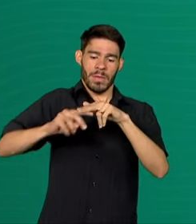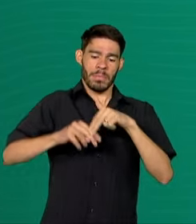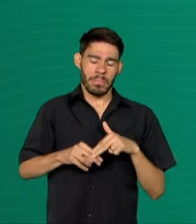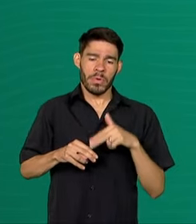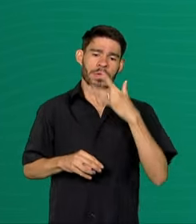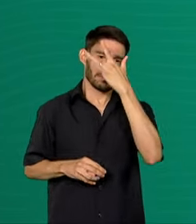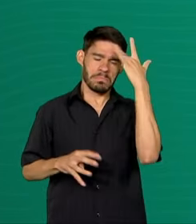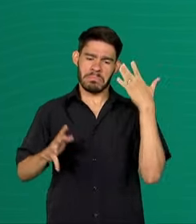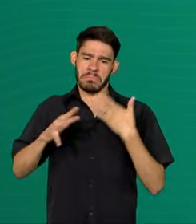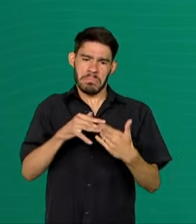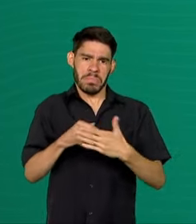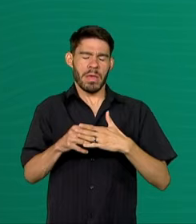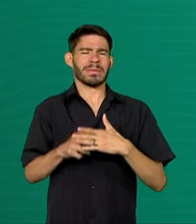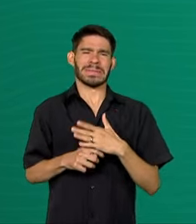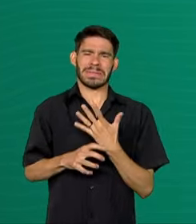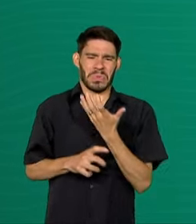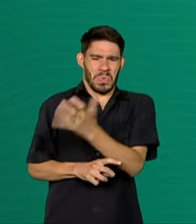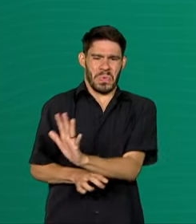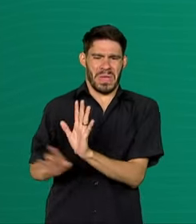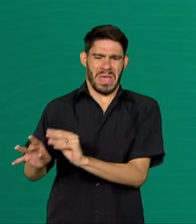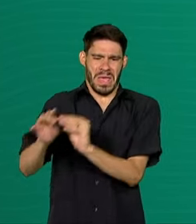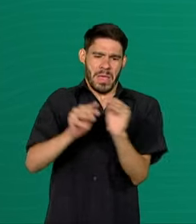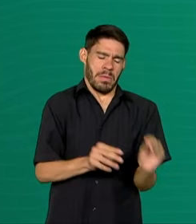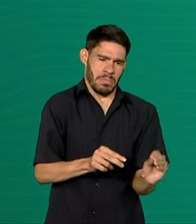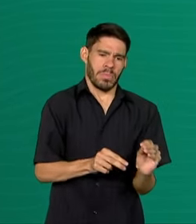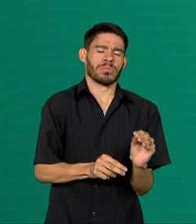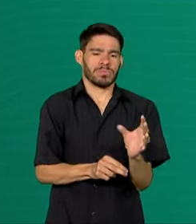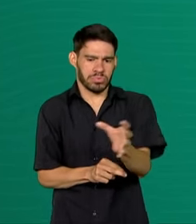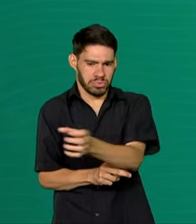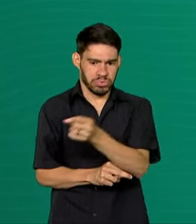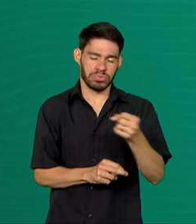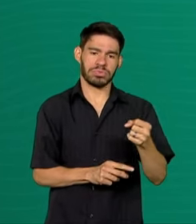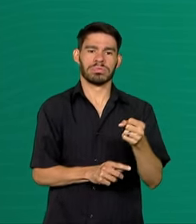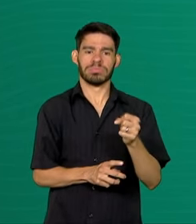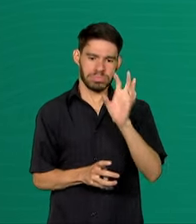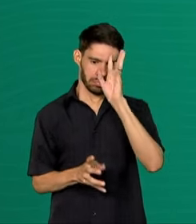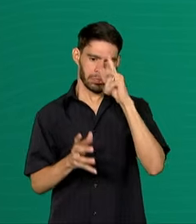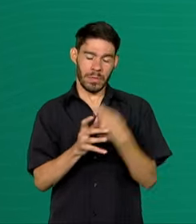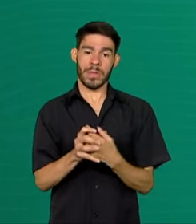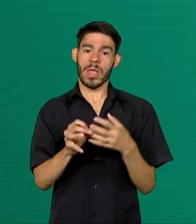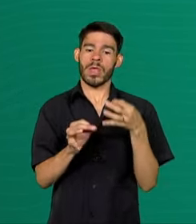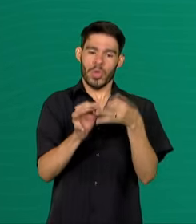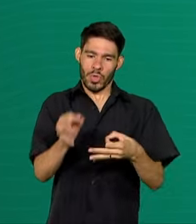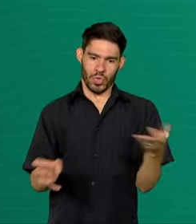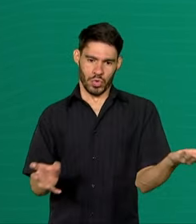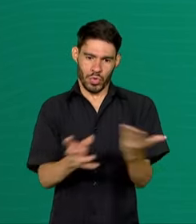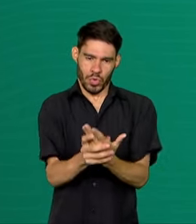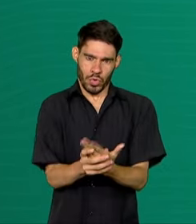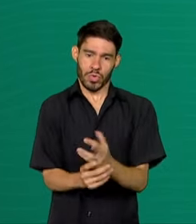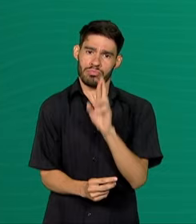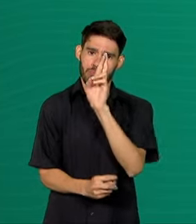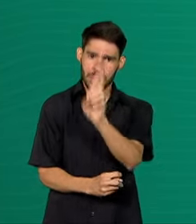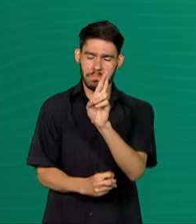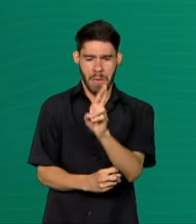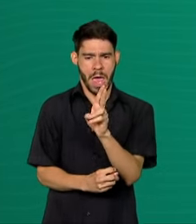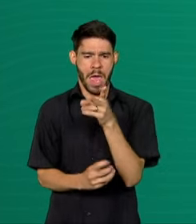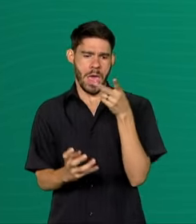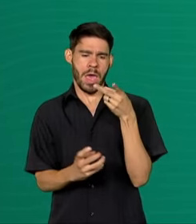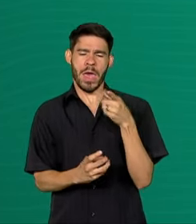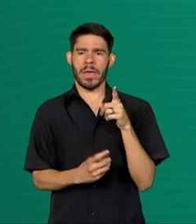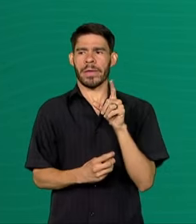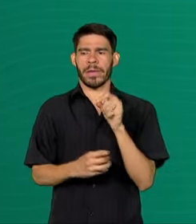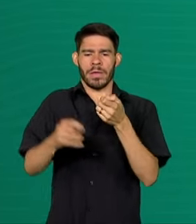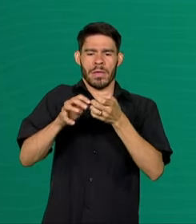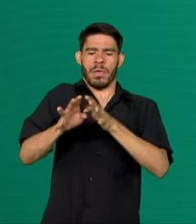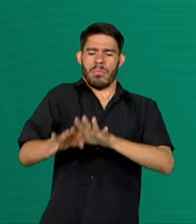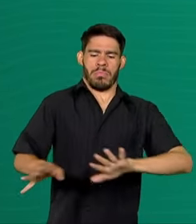aquelas pessoas que estavam relutando em sair do local, elas foram retiradas por determinação judicial. Então, gente espera que, mesmo que ocorra